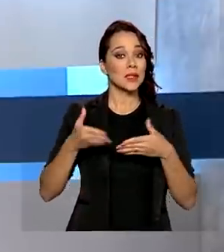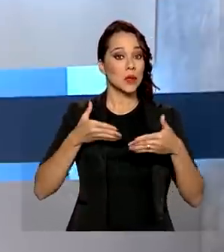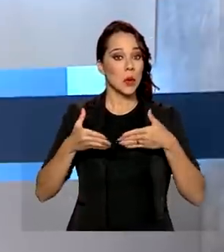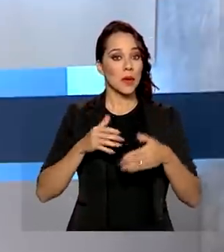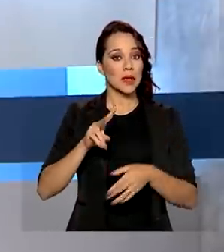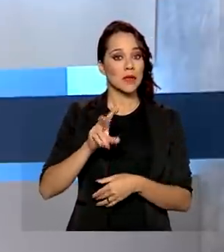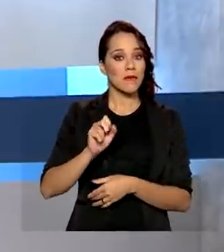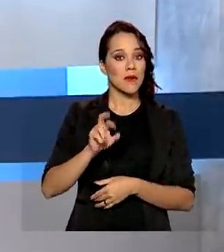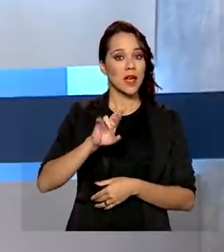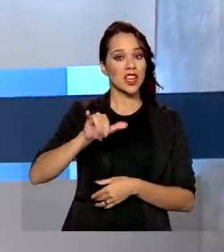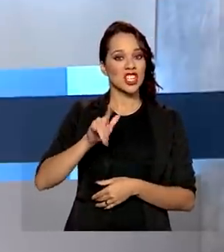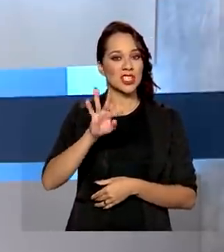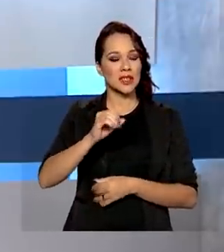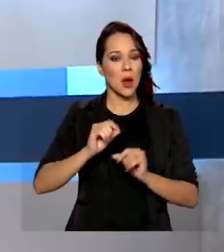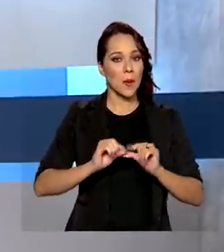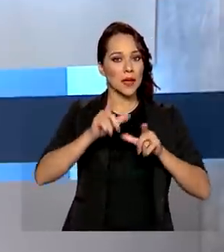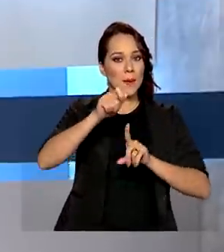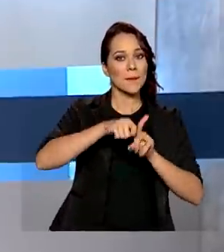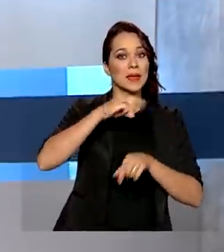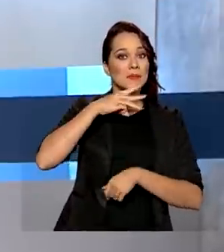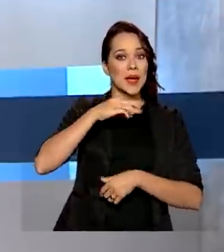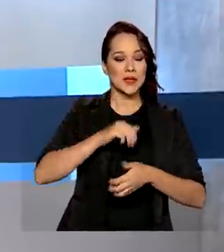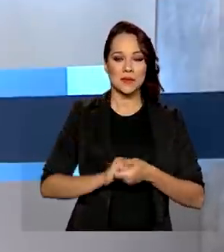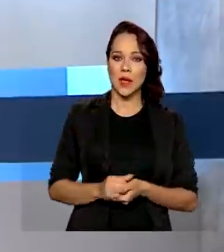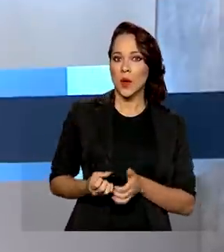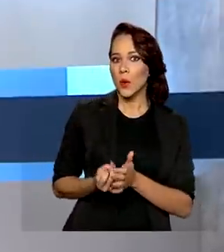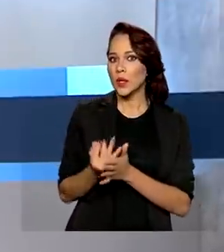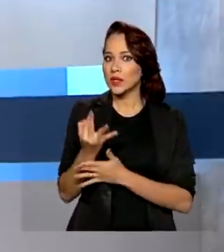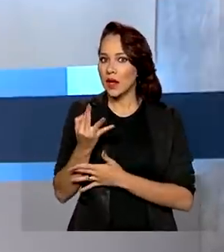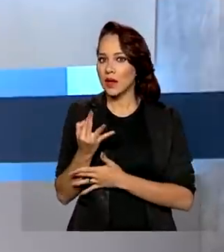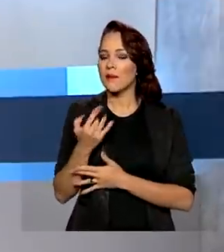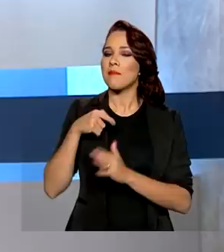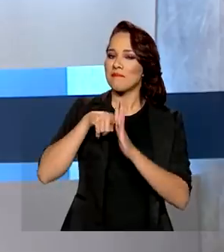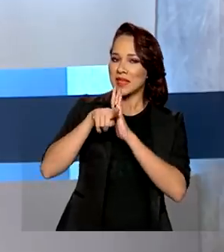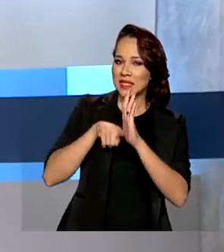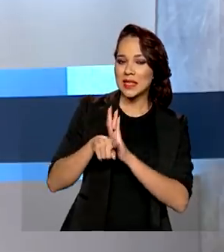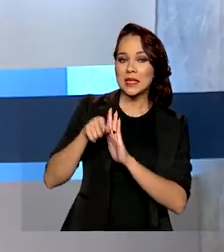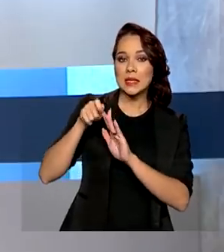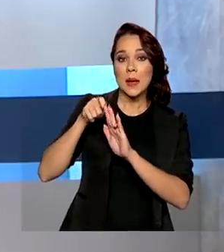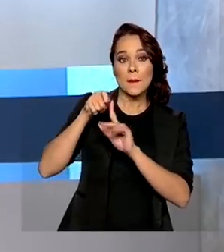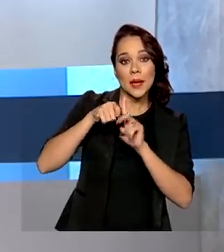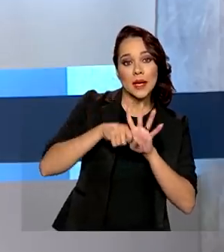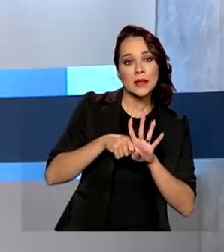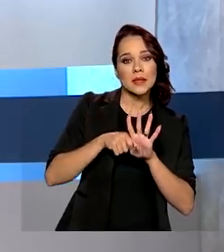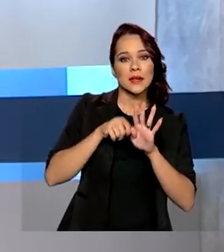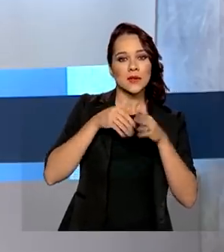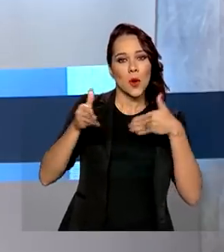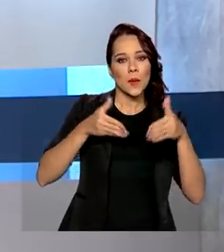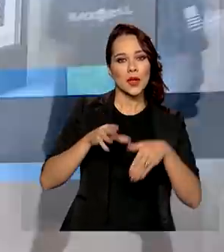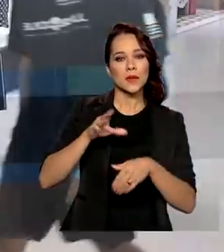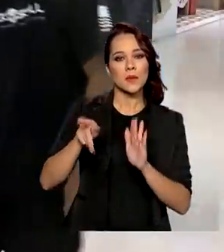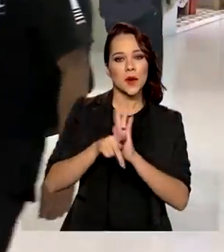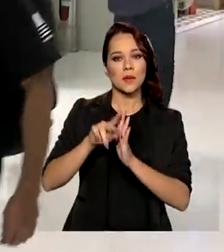comércio varejista cresceram no mês de março. Os números são da Pesquisa Mensal de Comércio do IBGE.